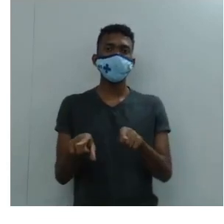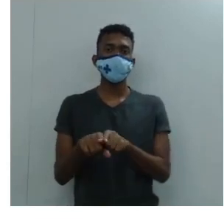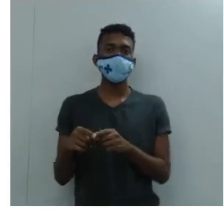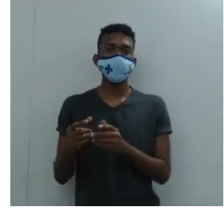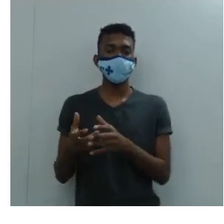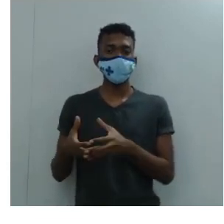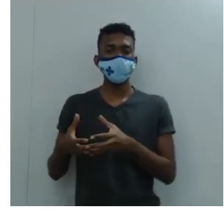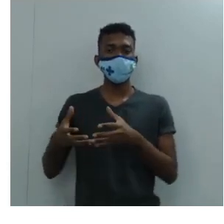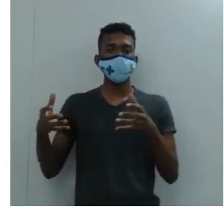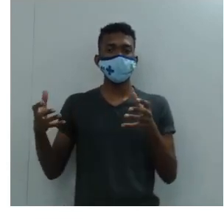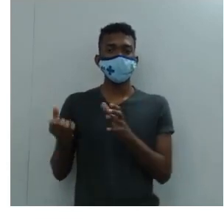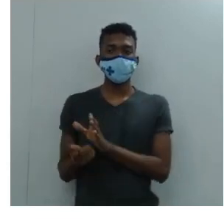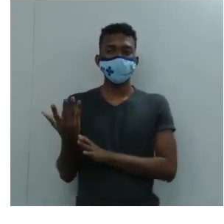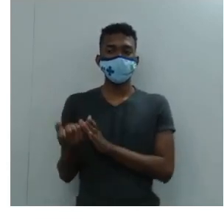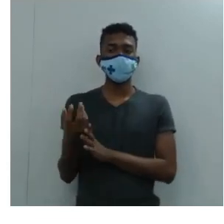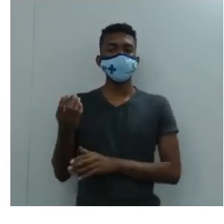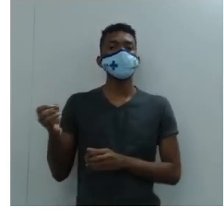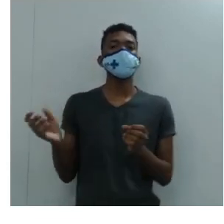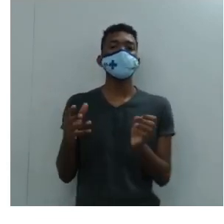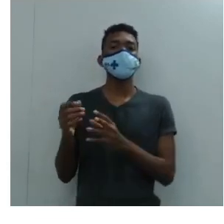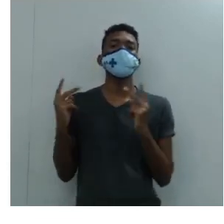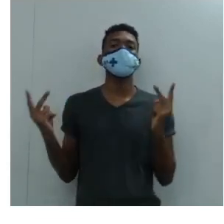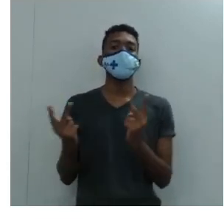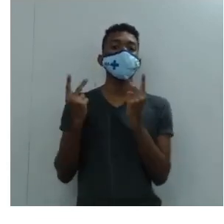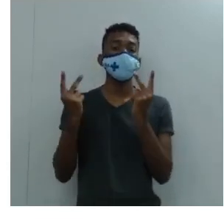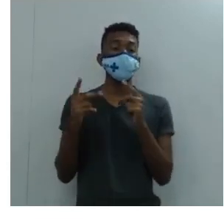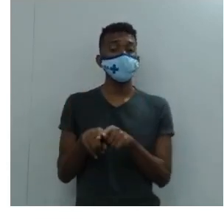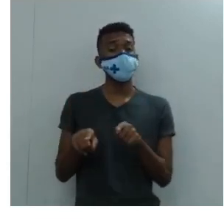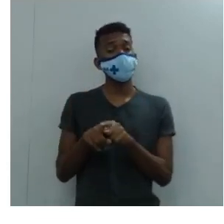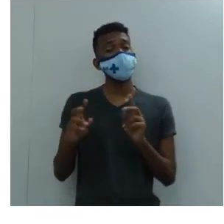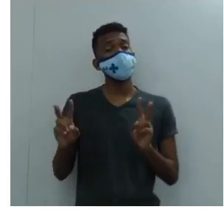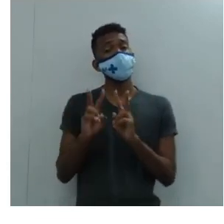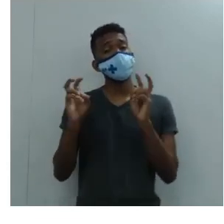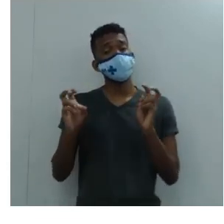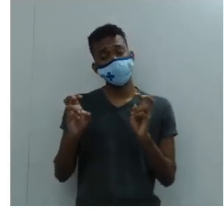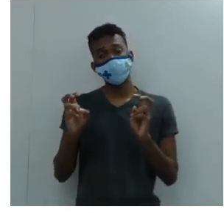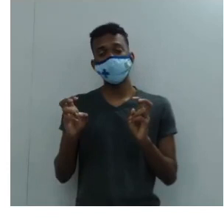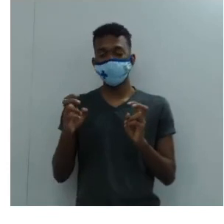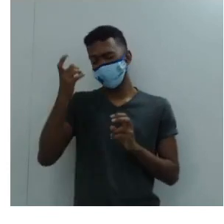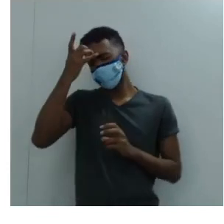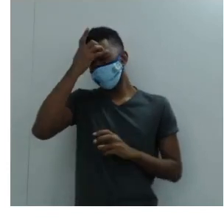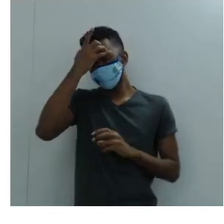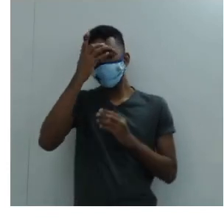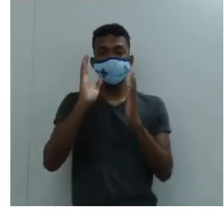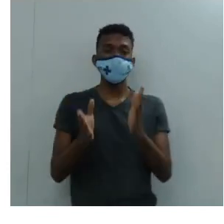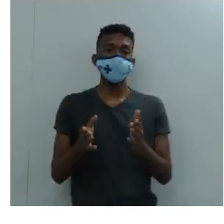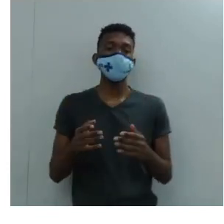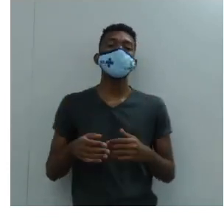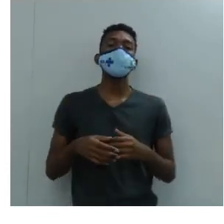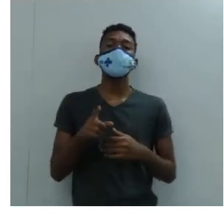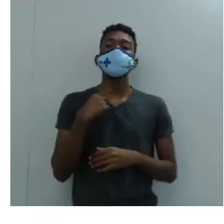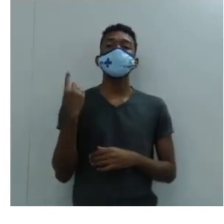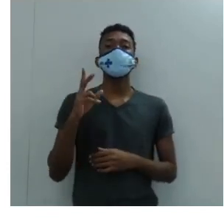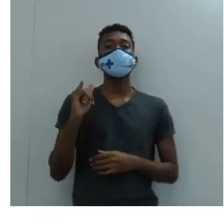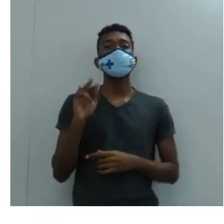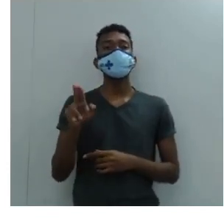valores e a forma de pensamento, que nós vamos chamar de quê? De